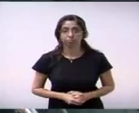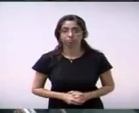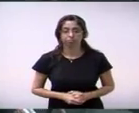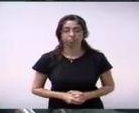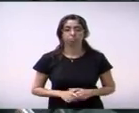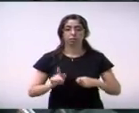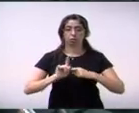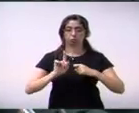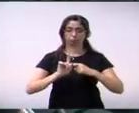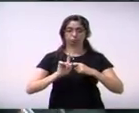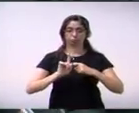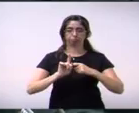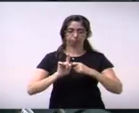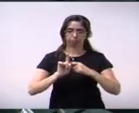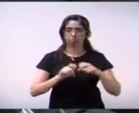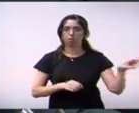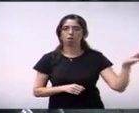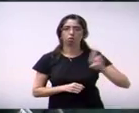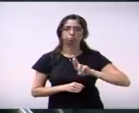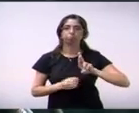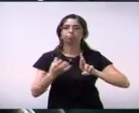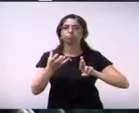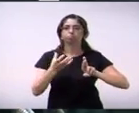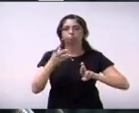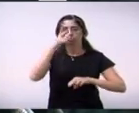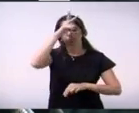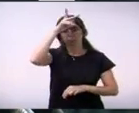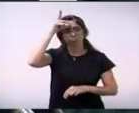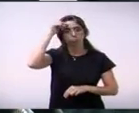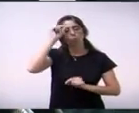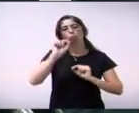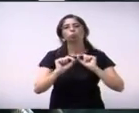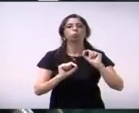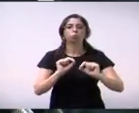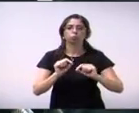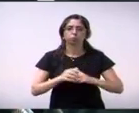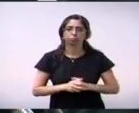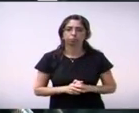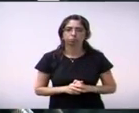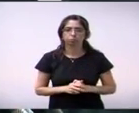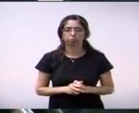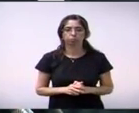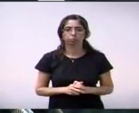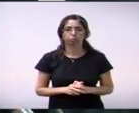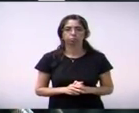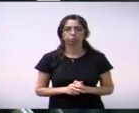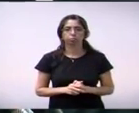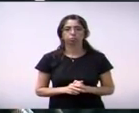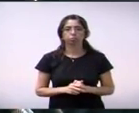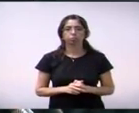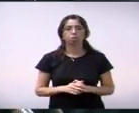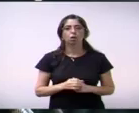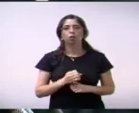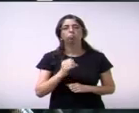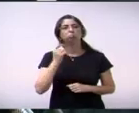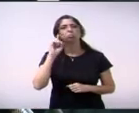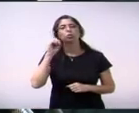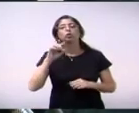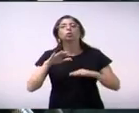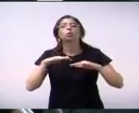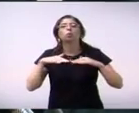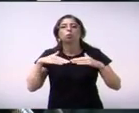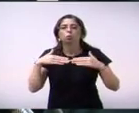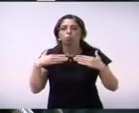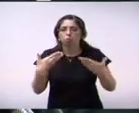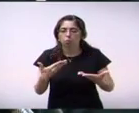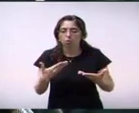vereador Gustavo Yatecola requer informações ao Executivo sobre a proibição de entrega de caçambas fornecidas